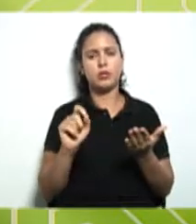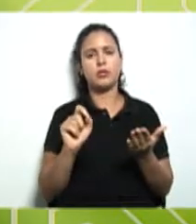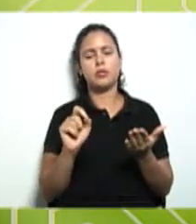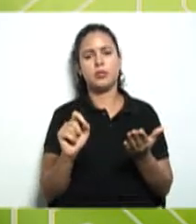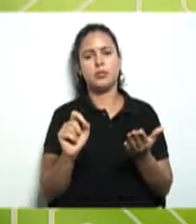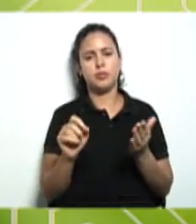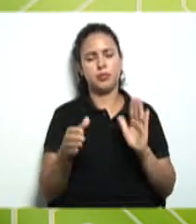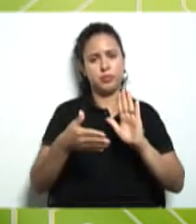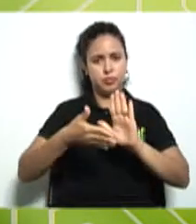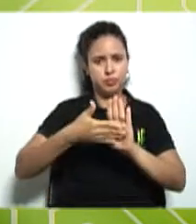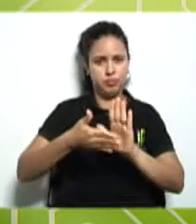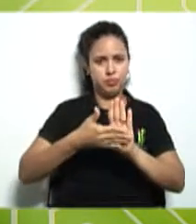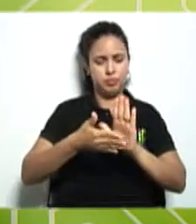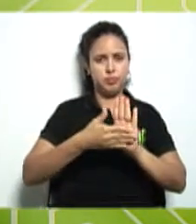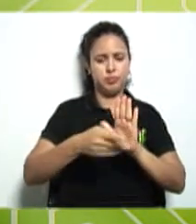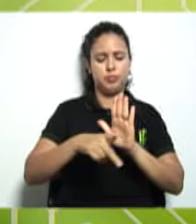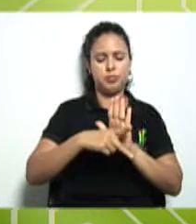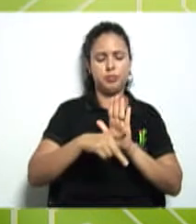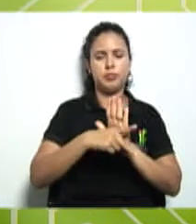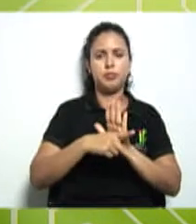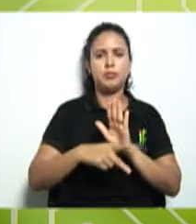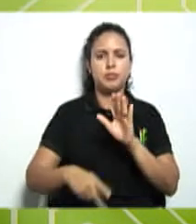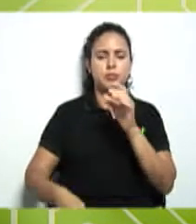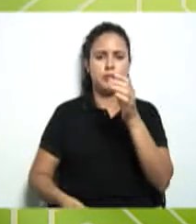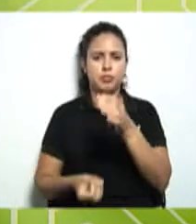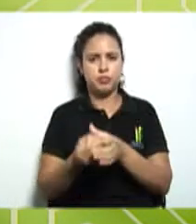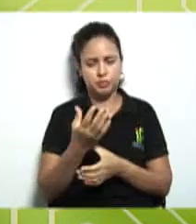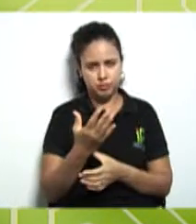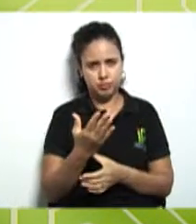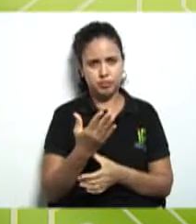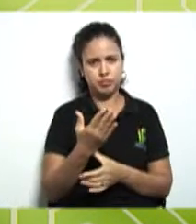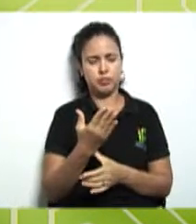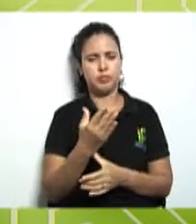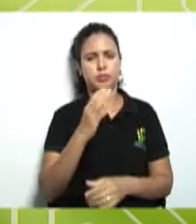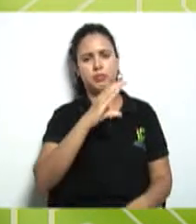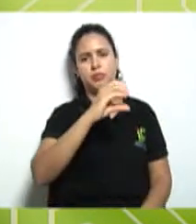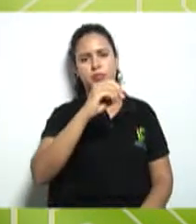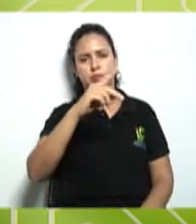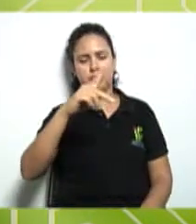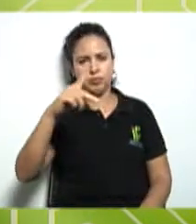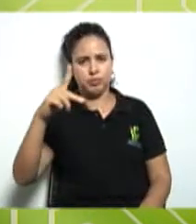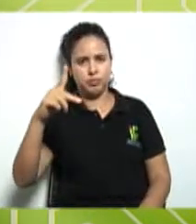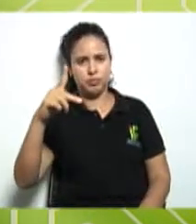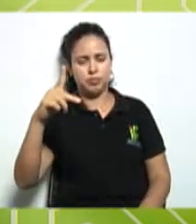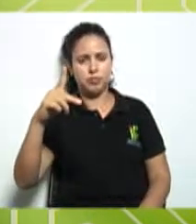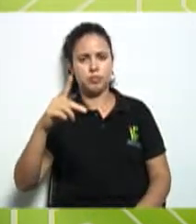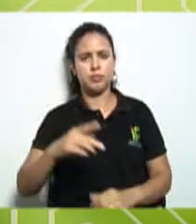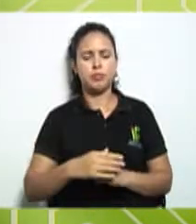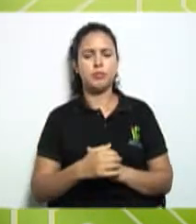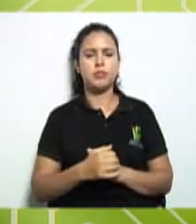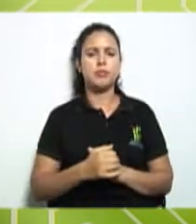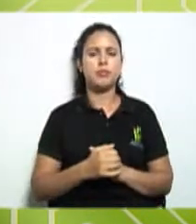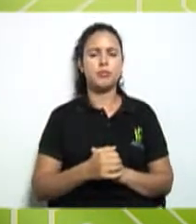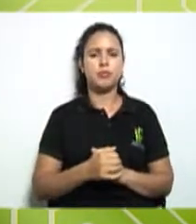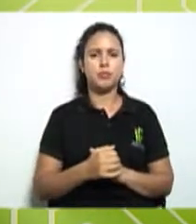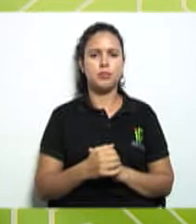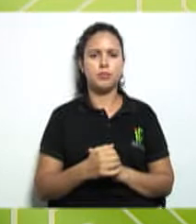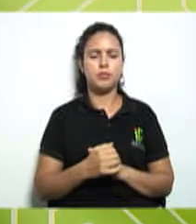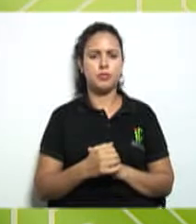proposta para a criação dessa cooperativa. E essa elaboração dessa proposta, ela vai acontecer onde?